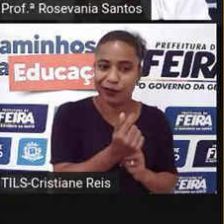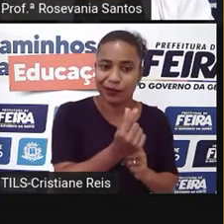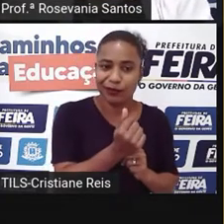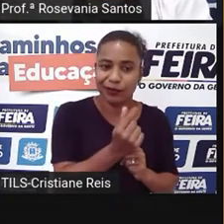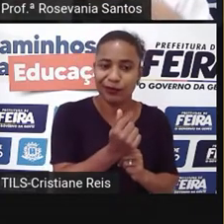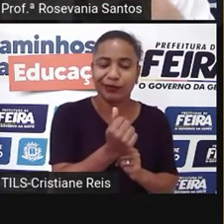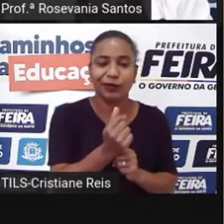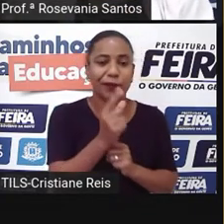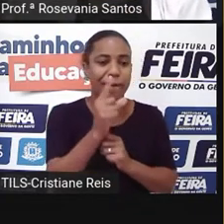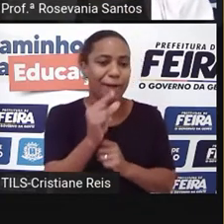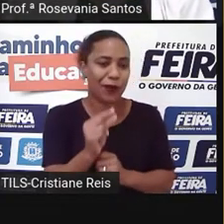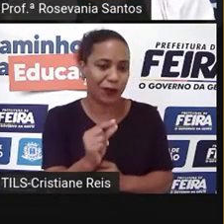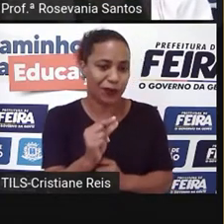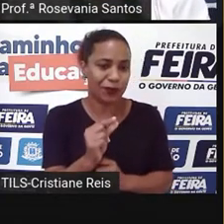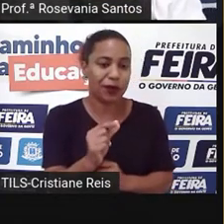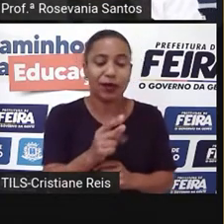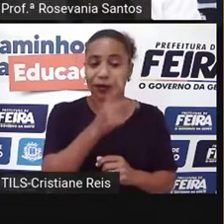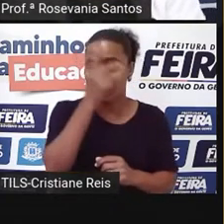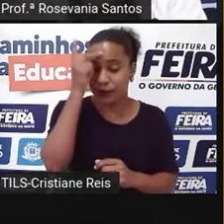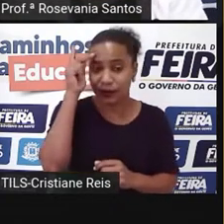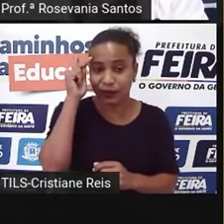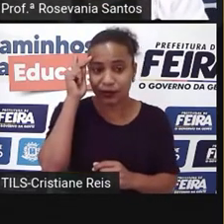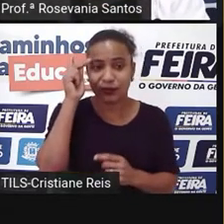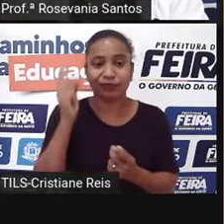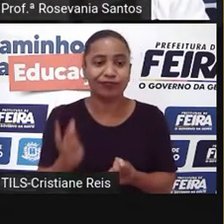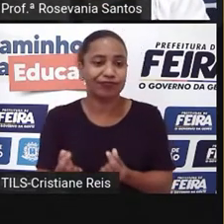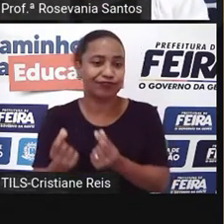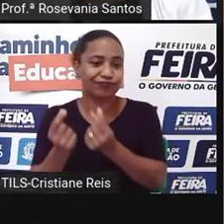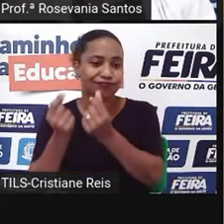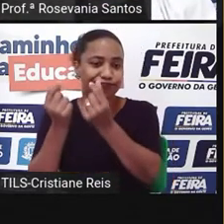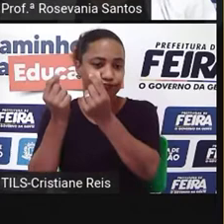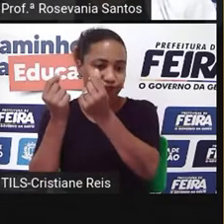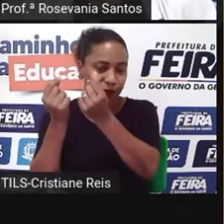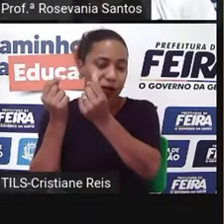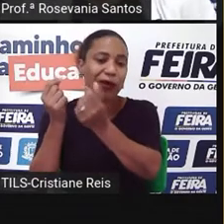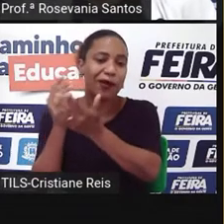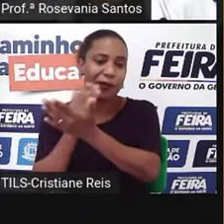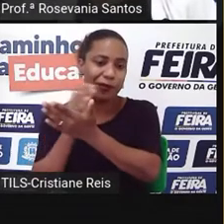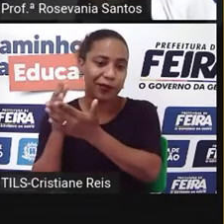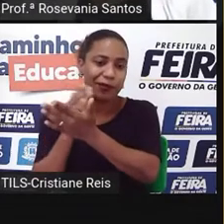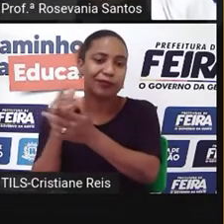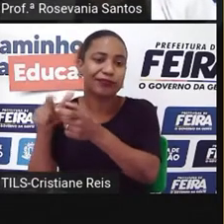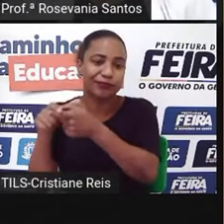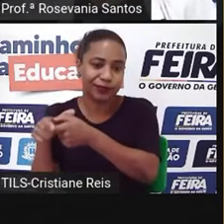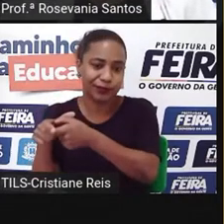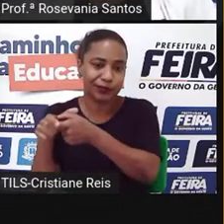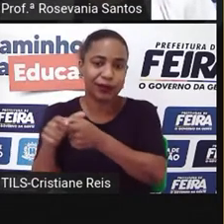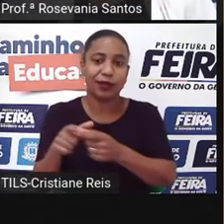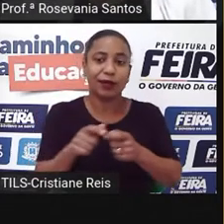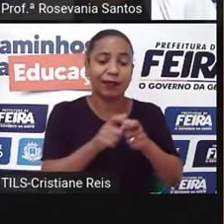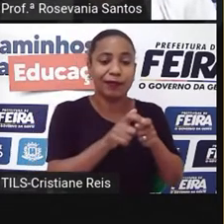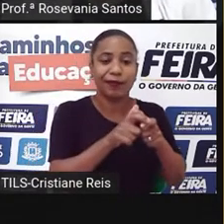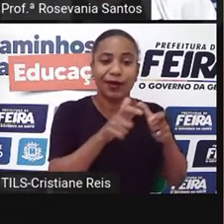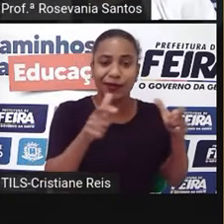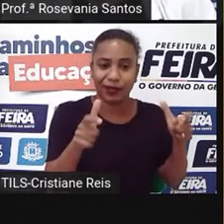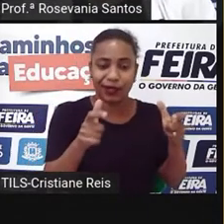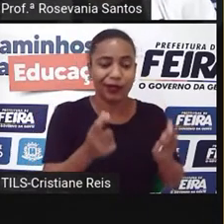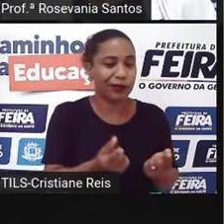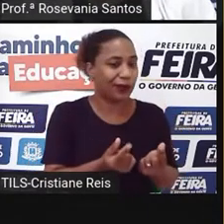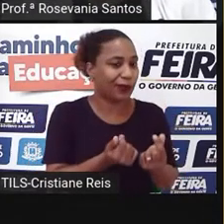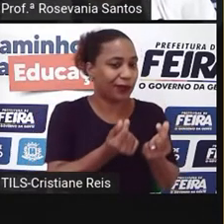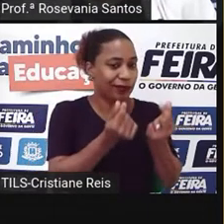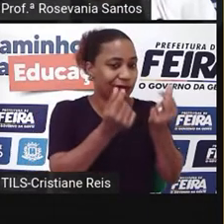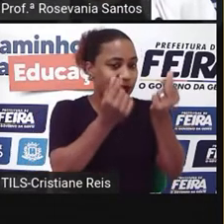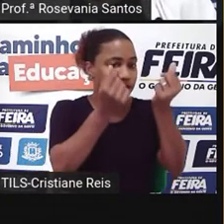é pequena. Tem uma grande concentração de renda também na mão de poucas pessoas, né? Apenas a Índia tem